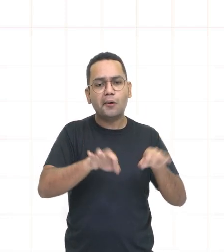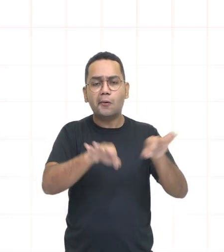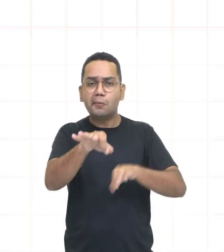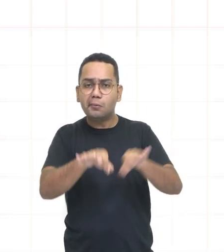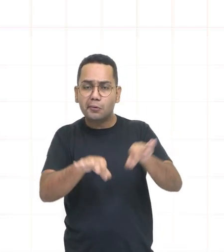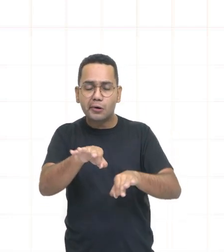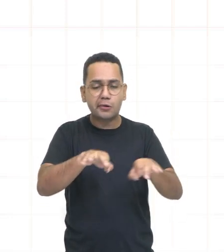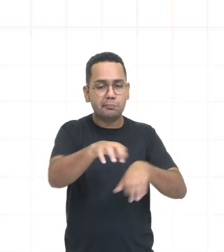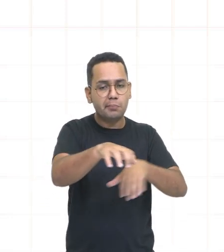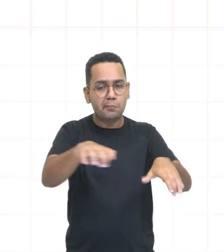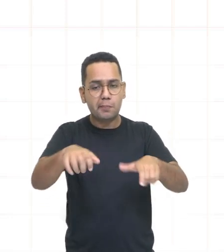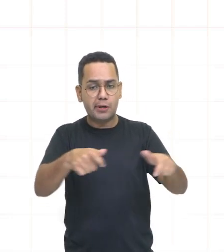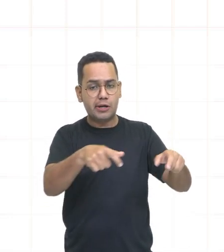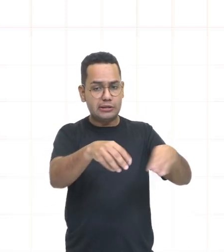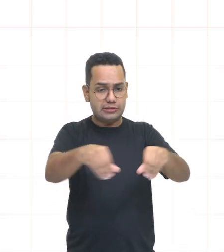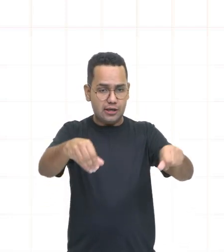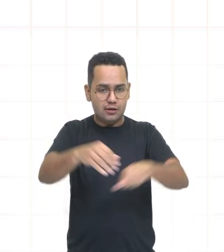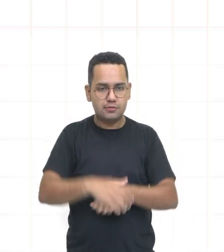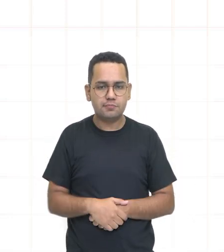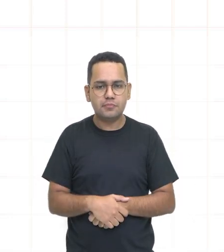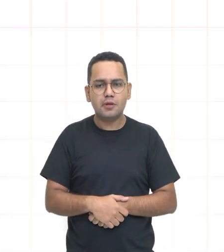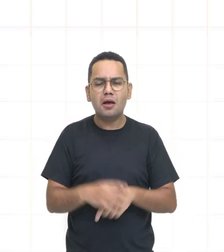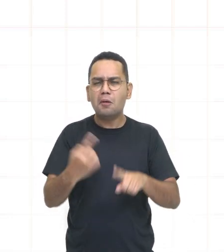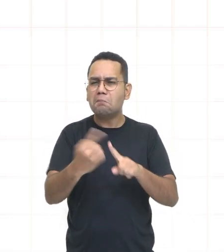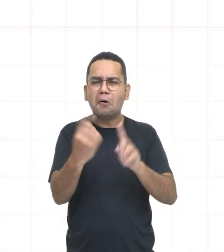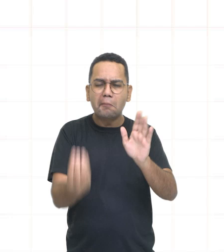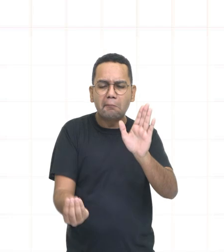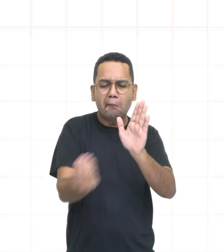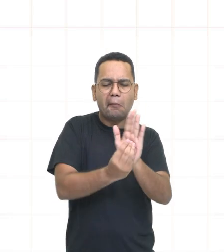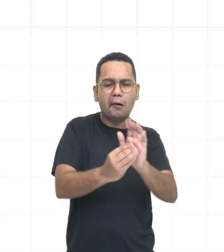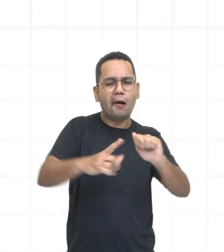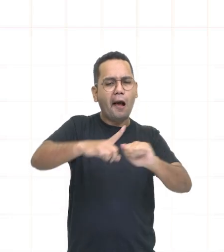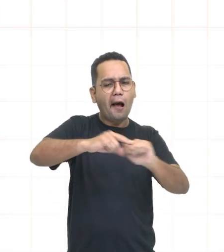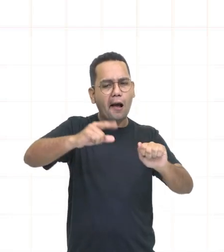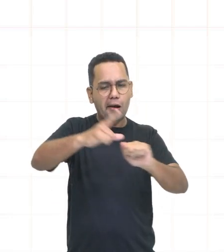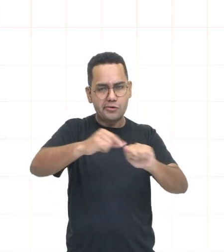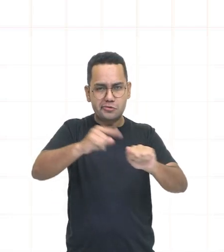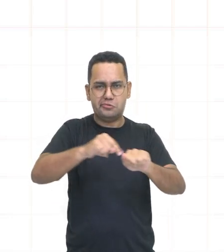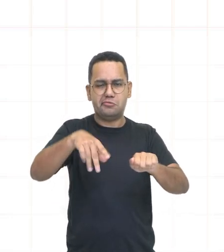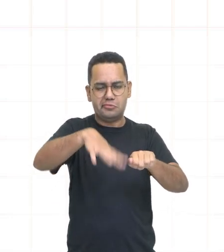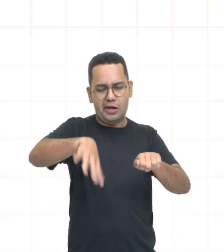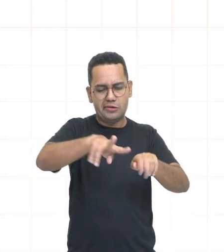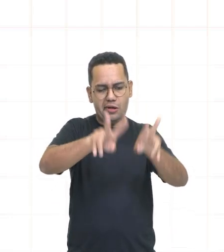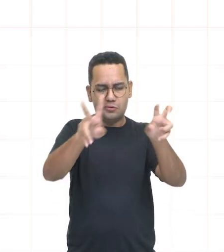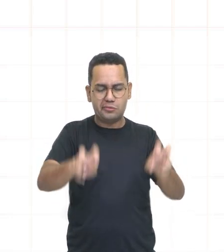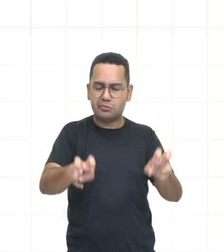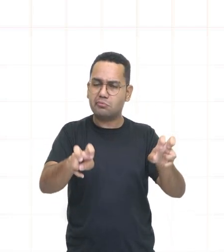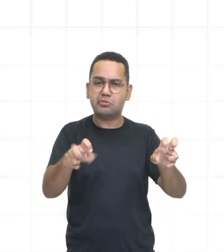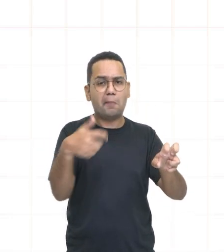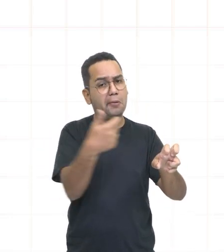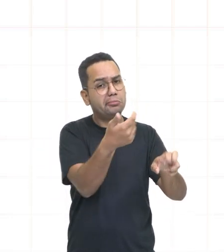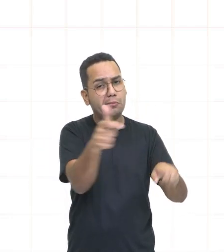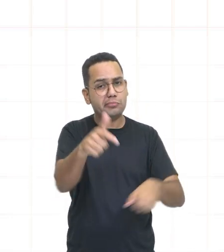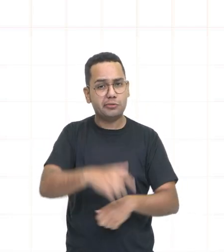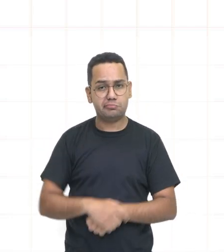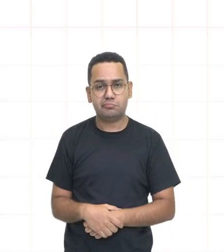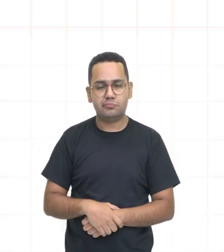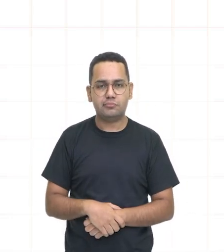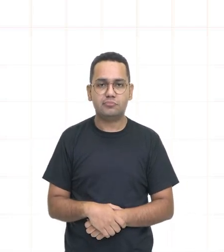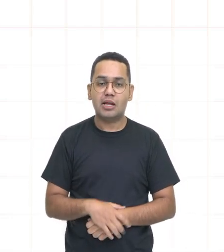reforma agrária uma vez que não foi incluído nenhum artigo a respeito dessa questão é um tema bastante